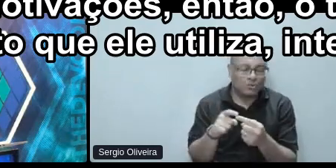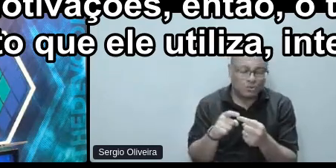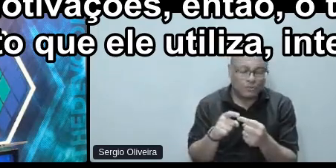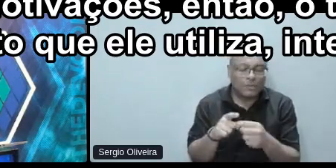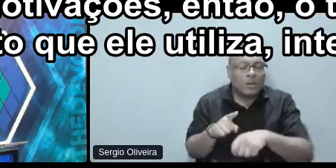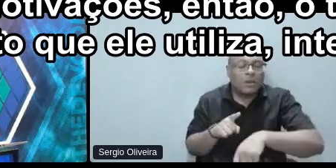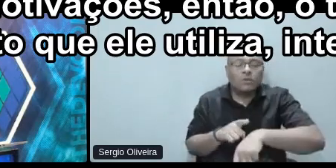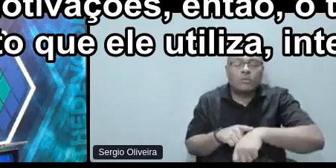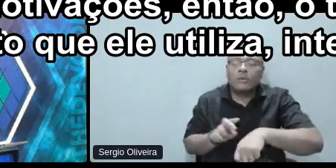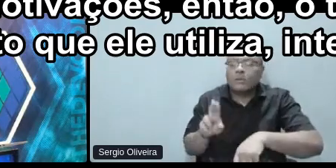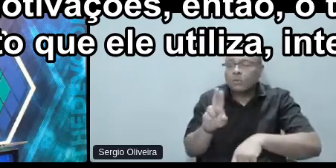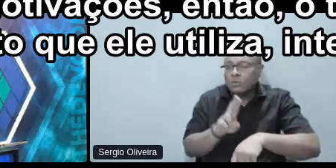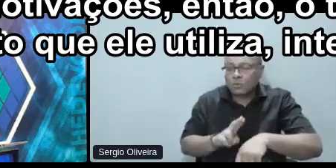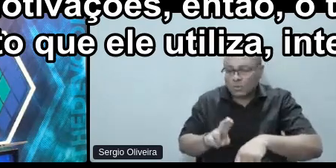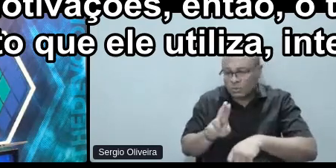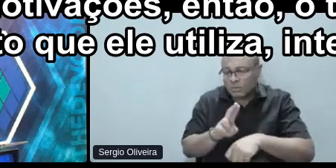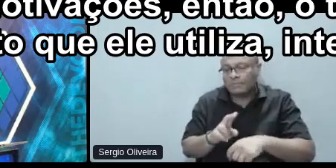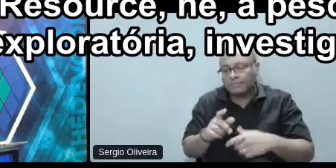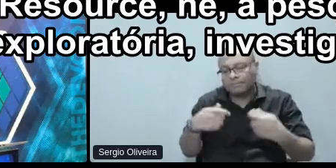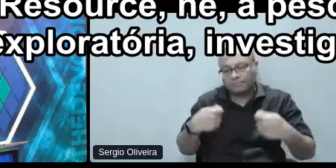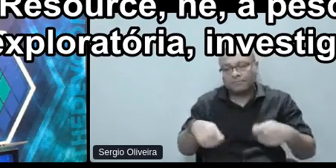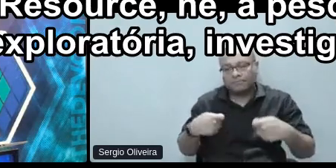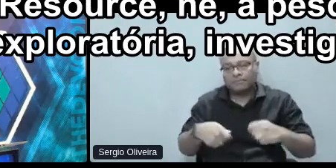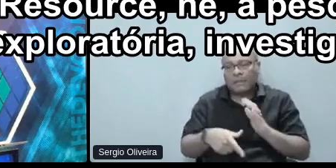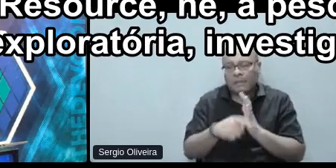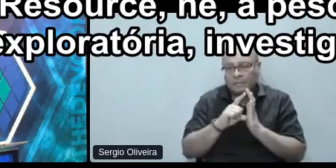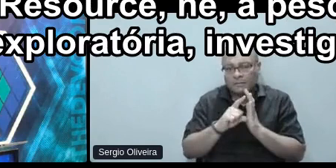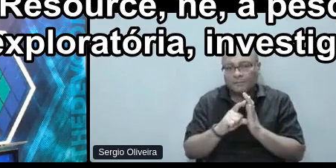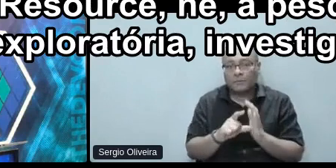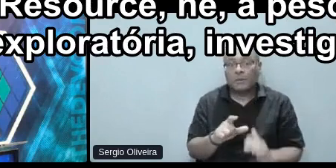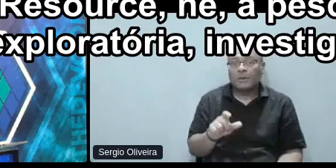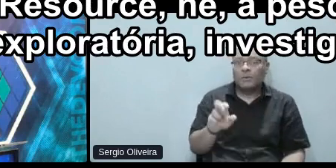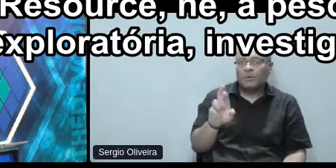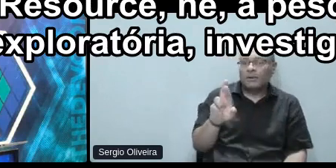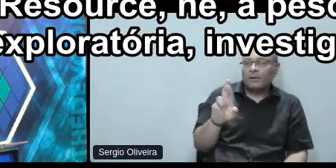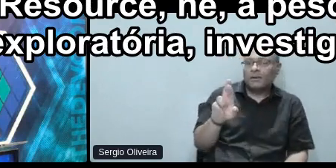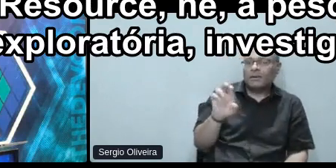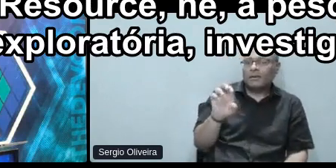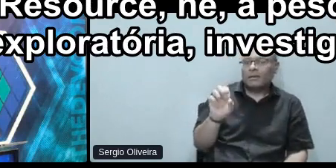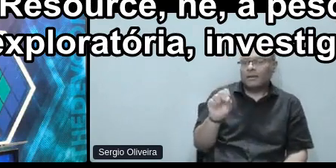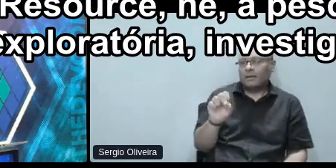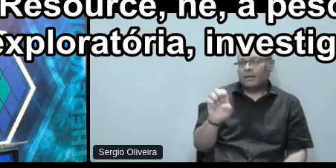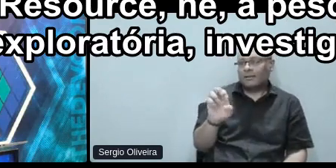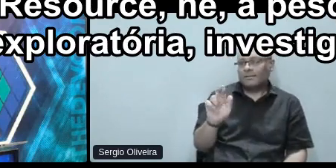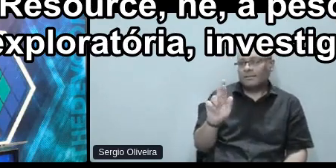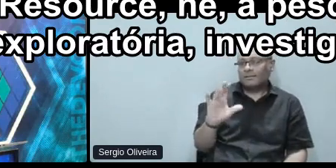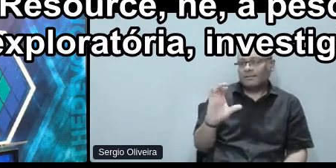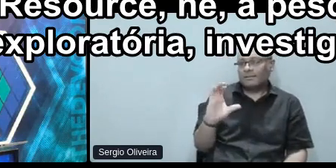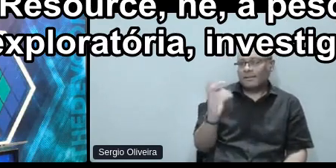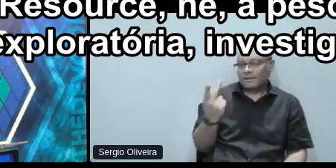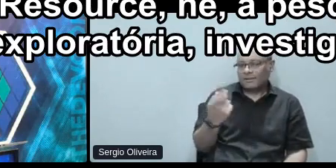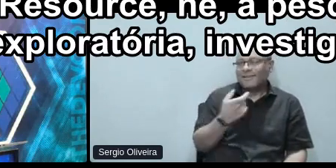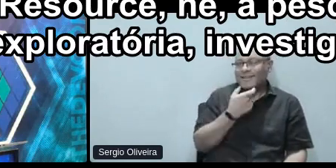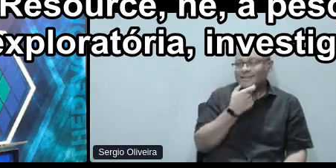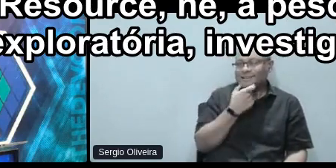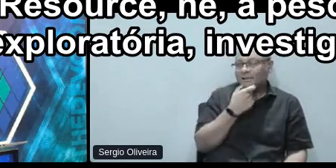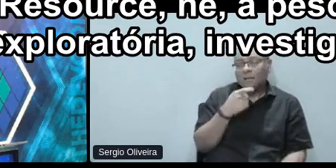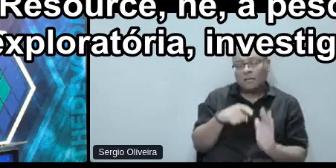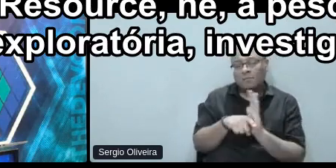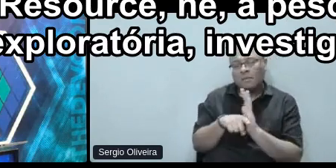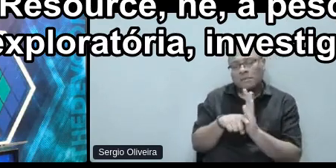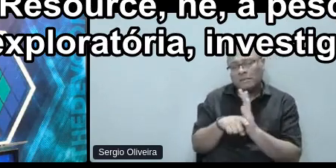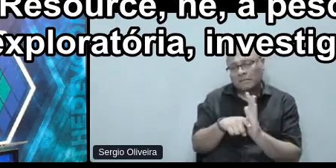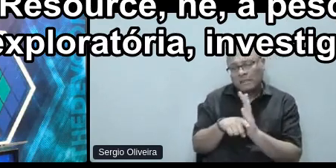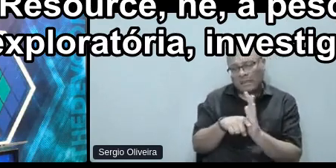momento que ele utiliza, interage com isso. E o Access, né, a pesquisa, que é a, a